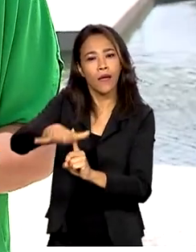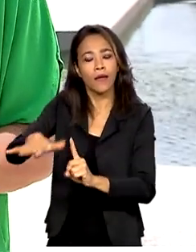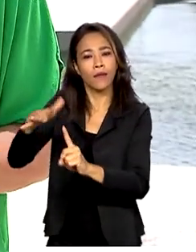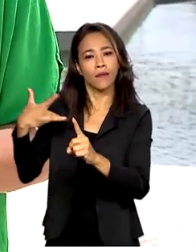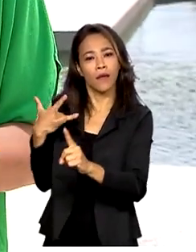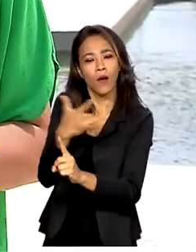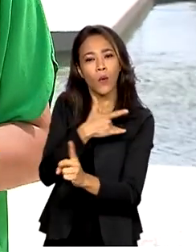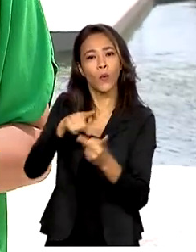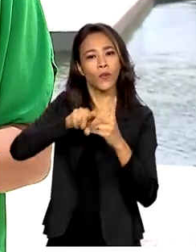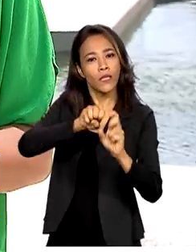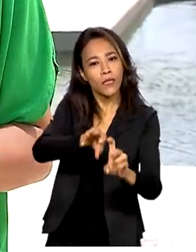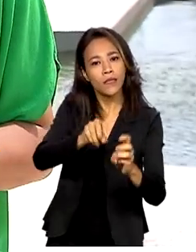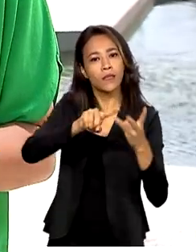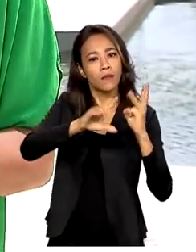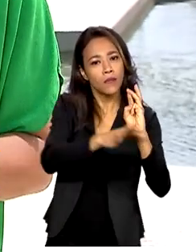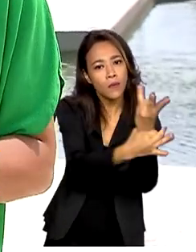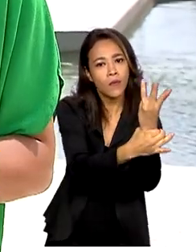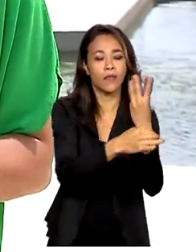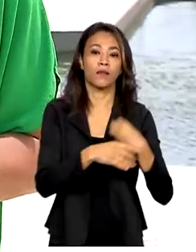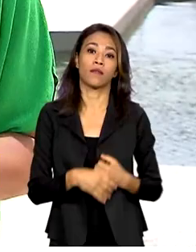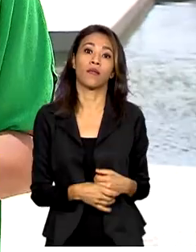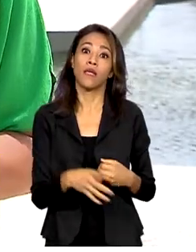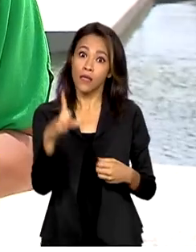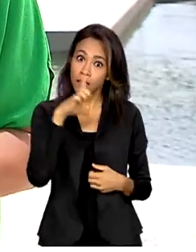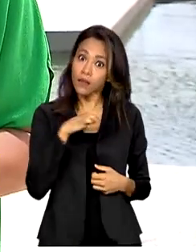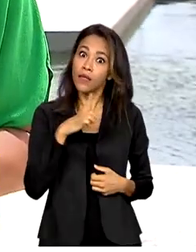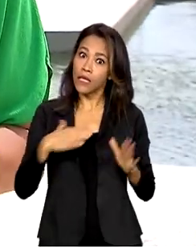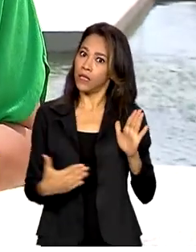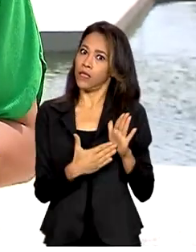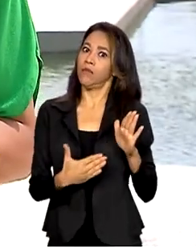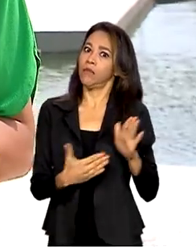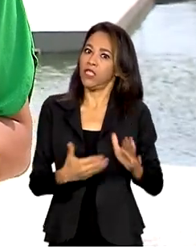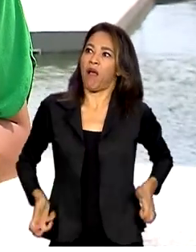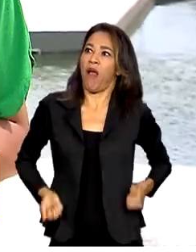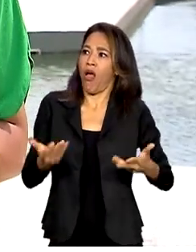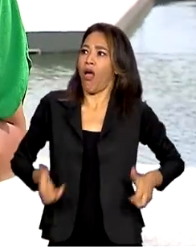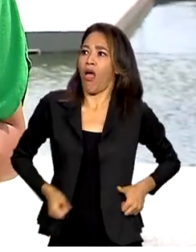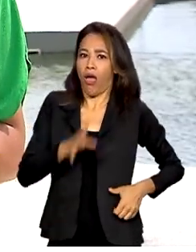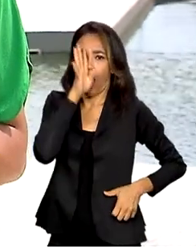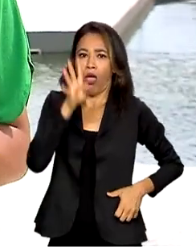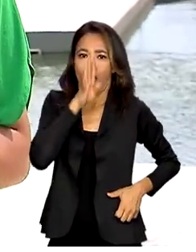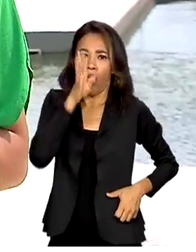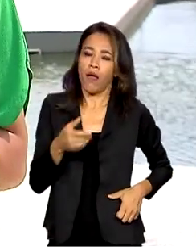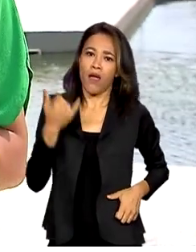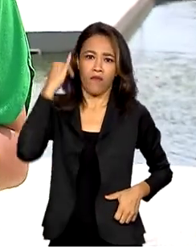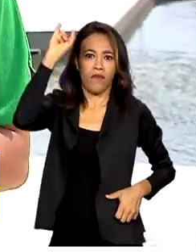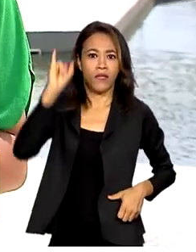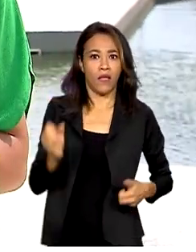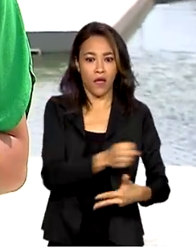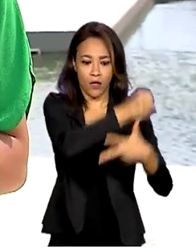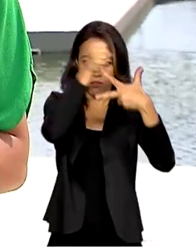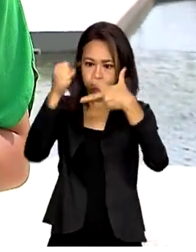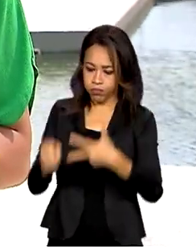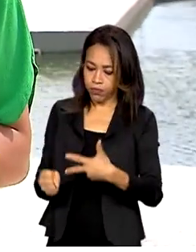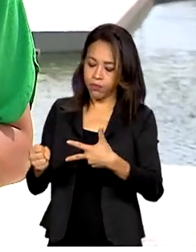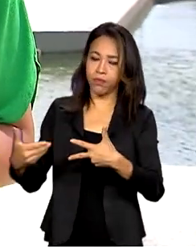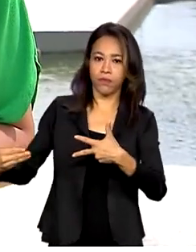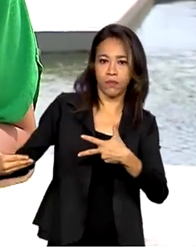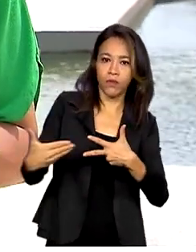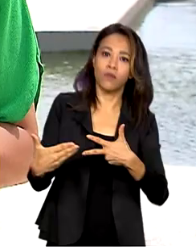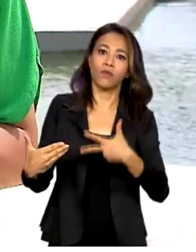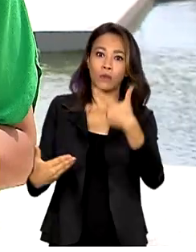educação e segurança pública. E estabelece limites para evitar que a União e os seus poderes, legislativo,